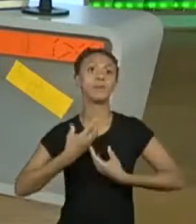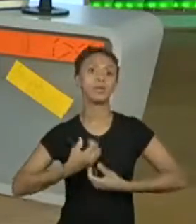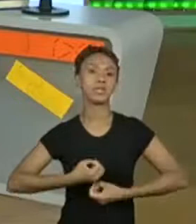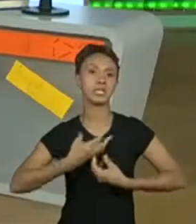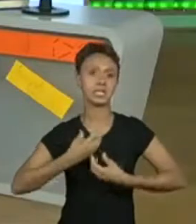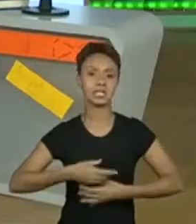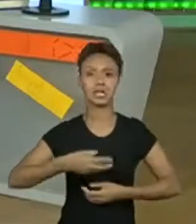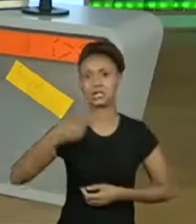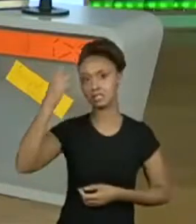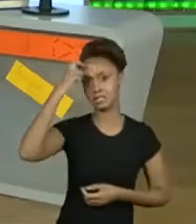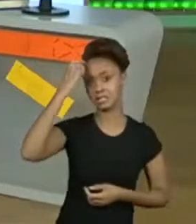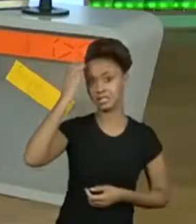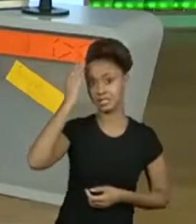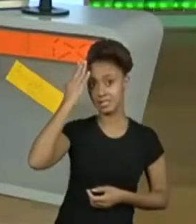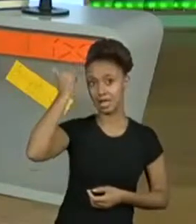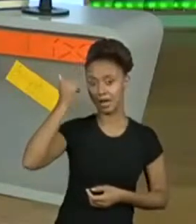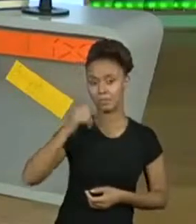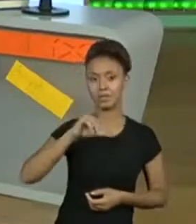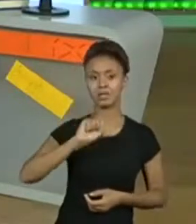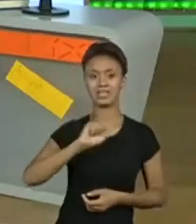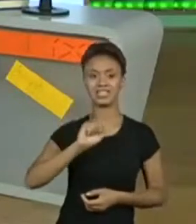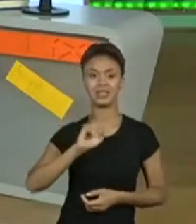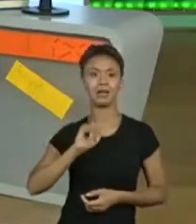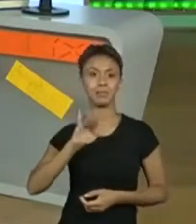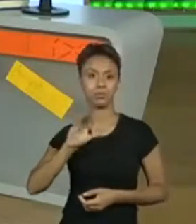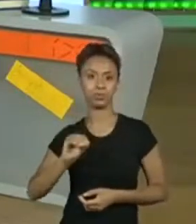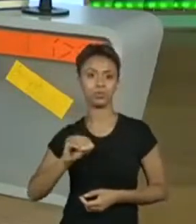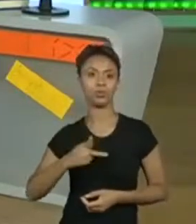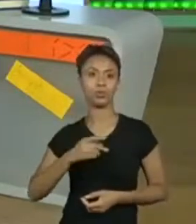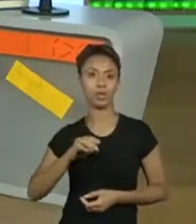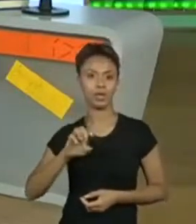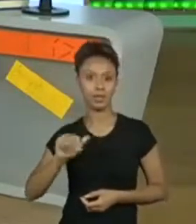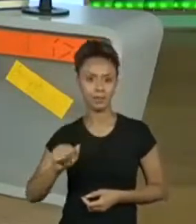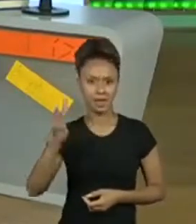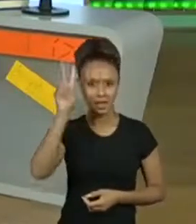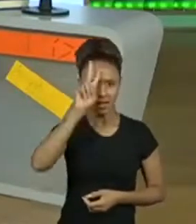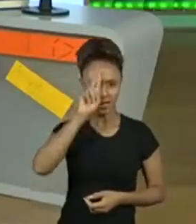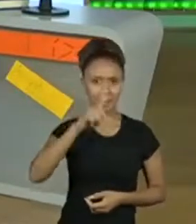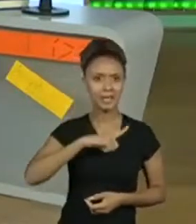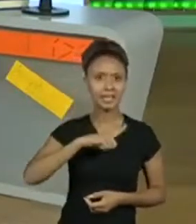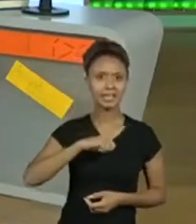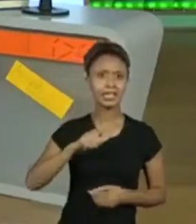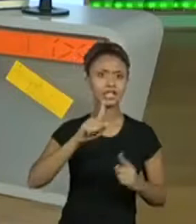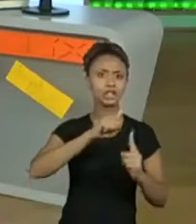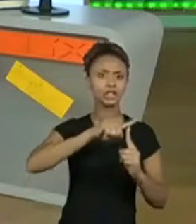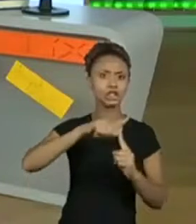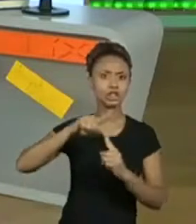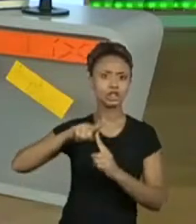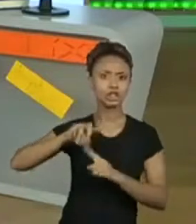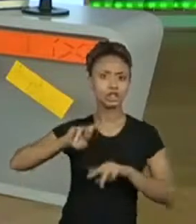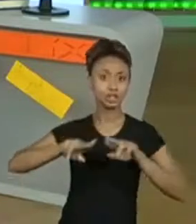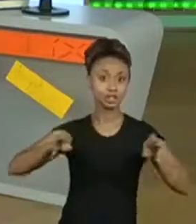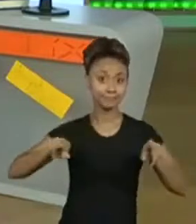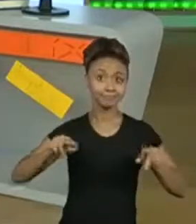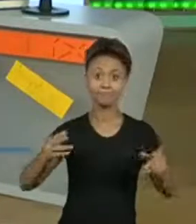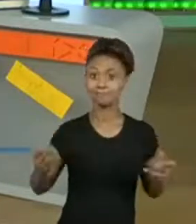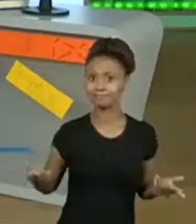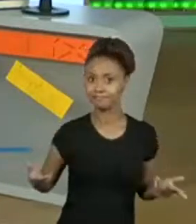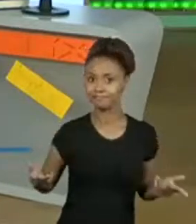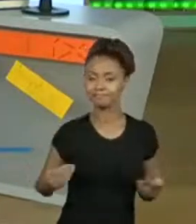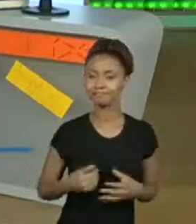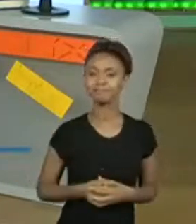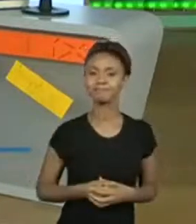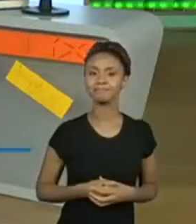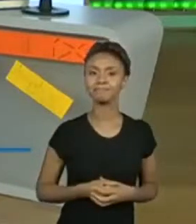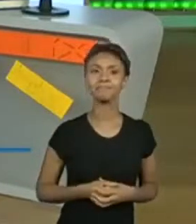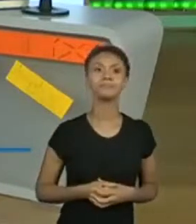cyberpoema, nós também vimos que tem formatos e recursos diferentes. Ou seja, isso, quando a gente se